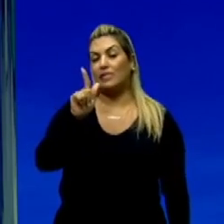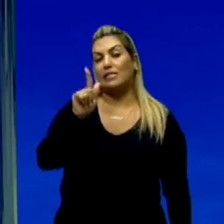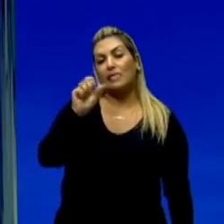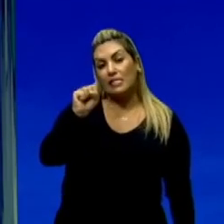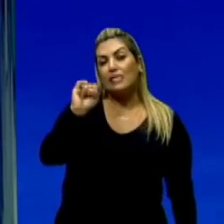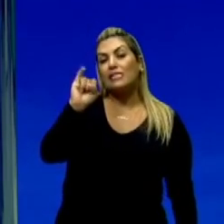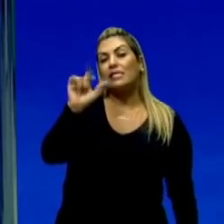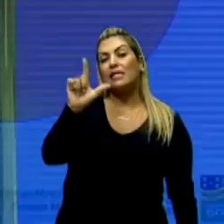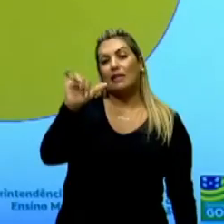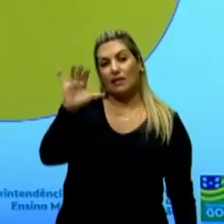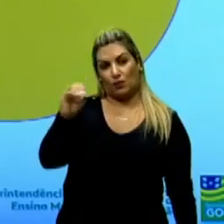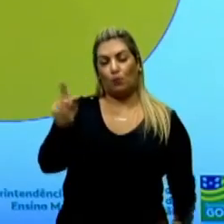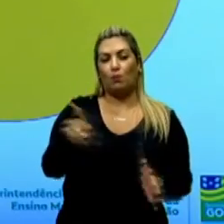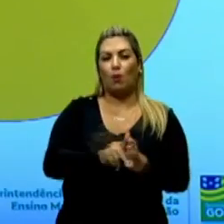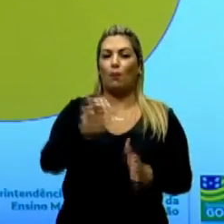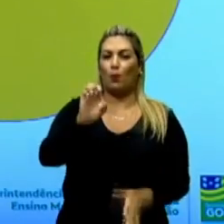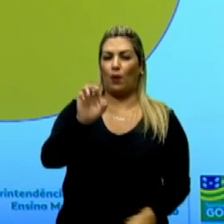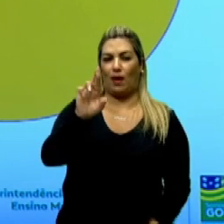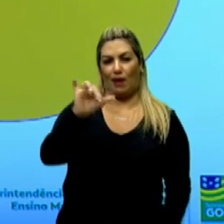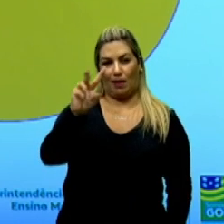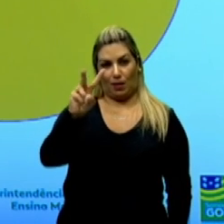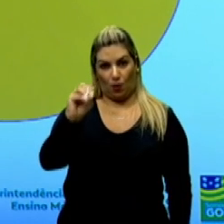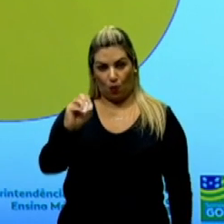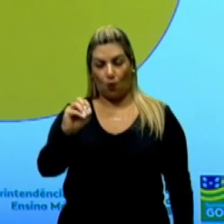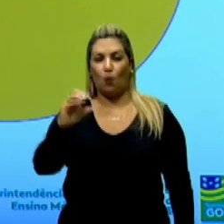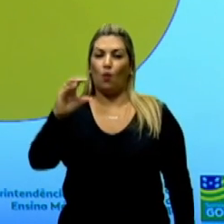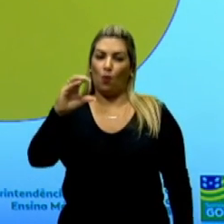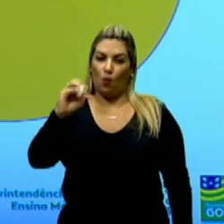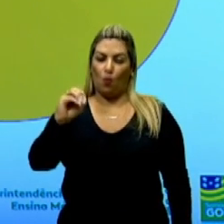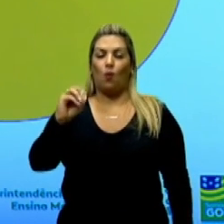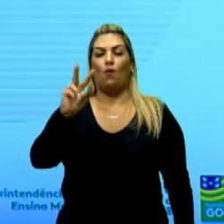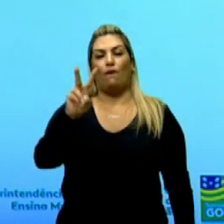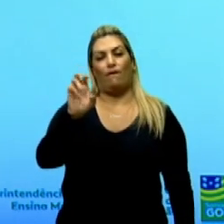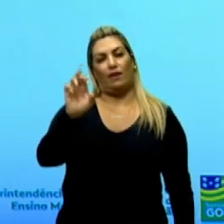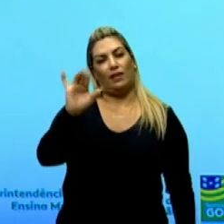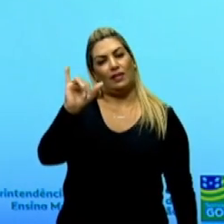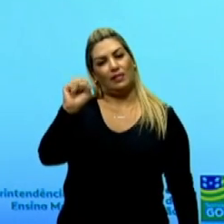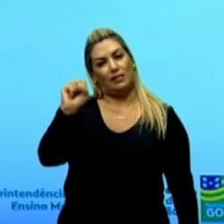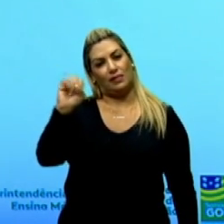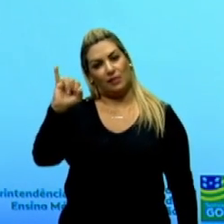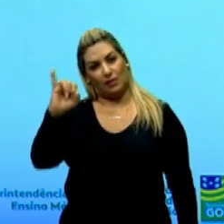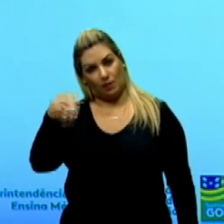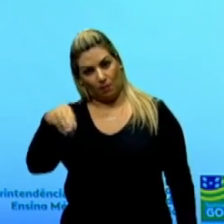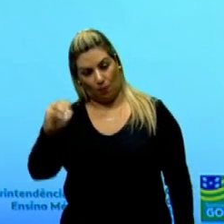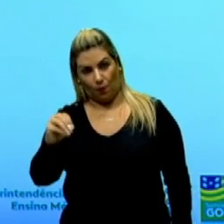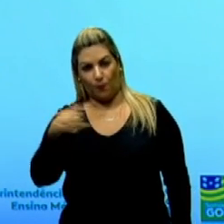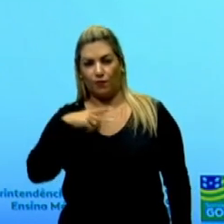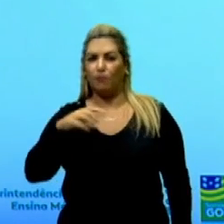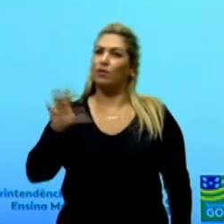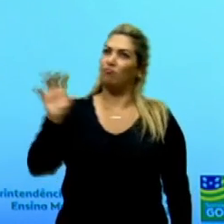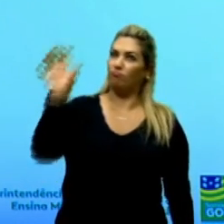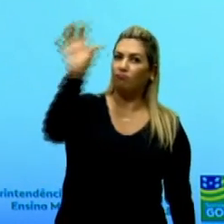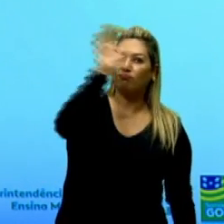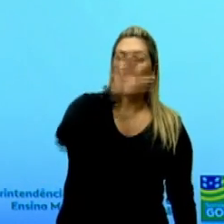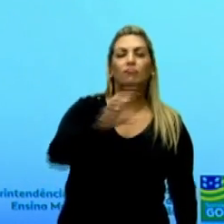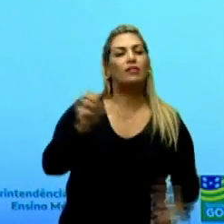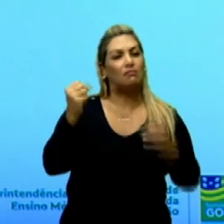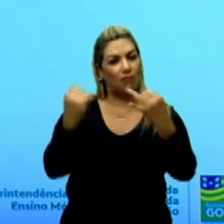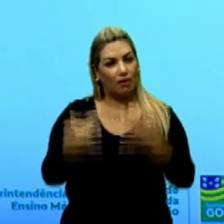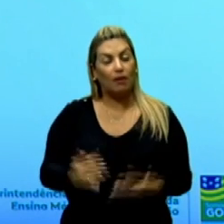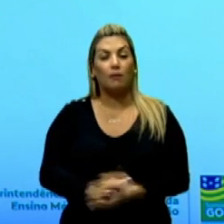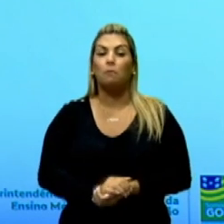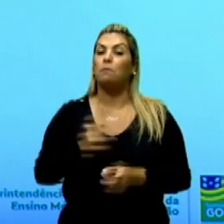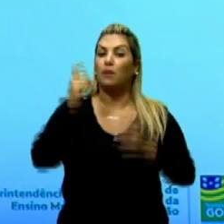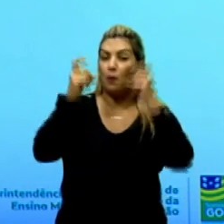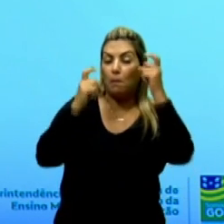regionalista, a qual nós vamos dar ênfase hoje, nós vamos estar falando sobre esse regionalismo. Então, a